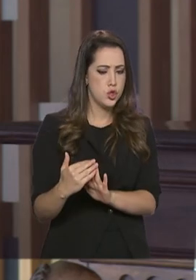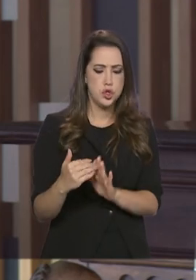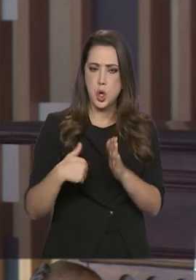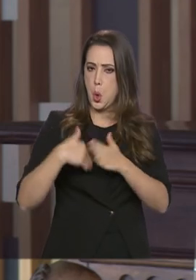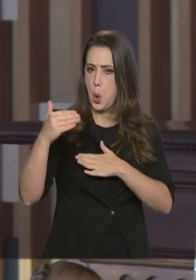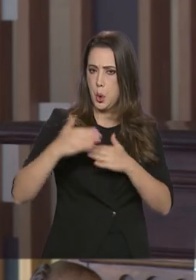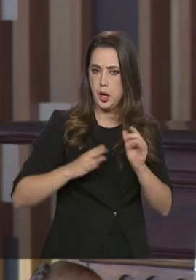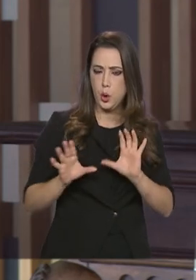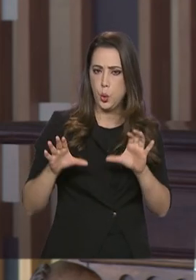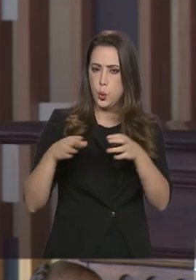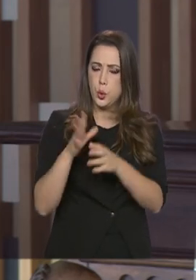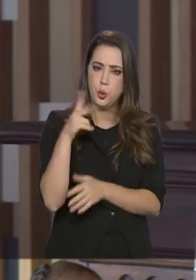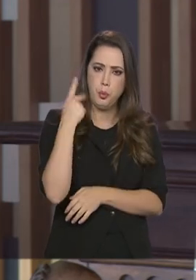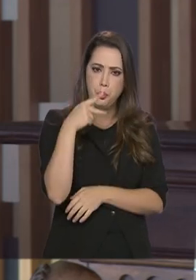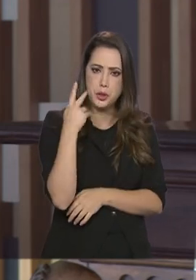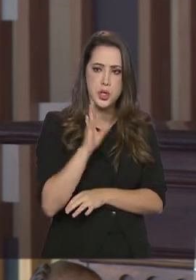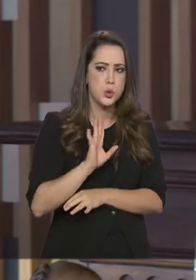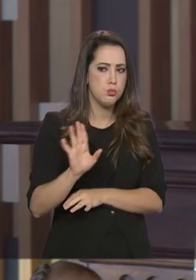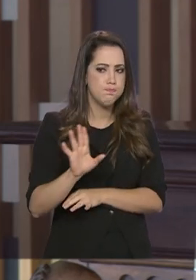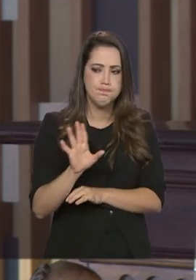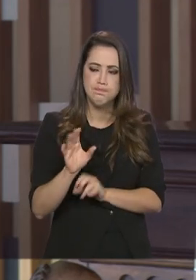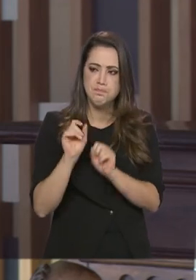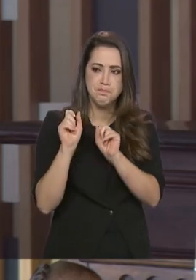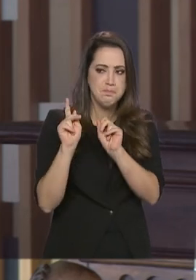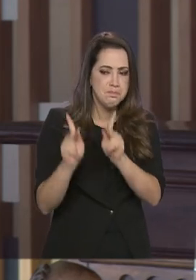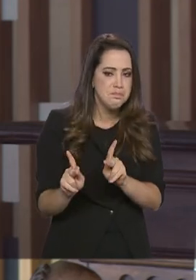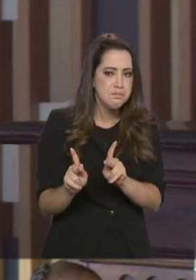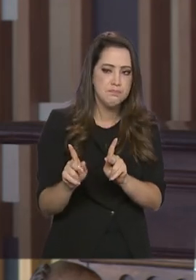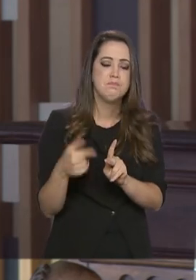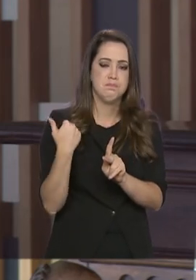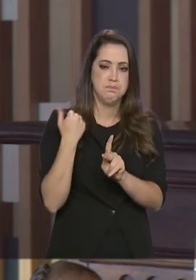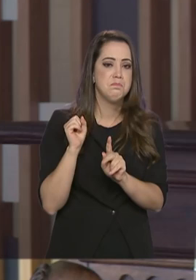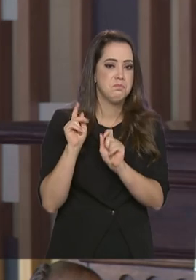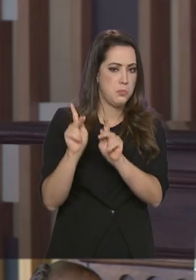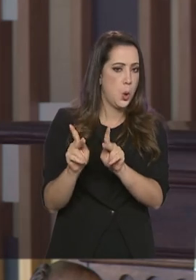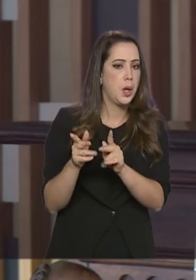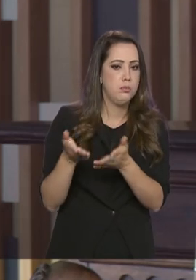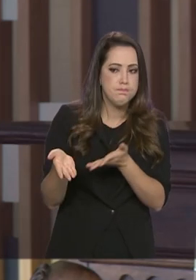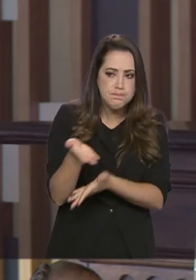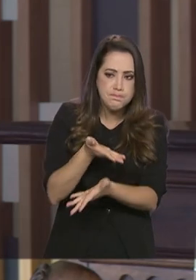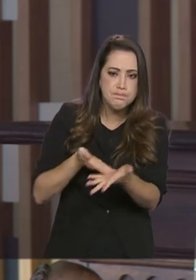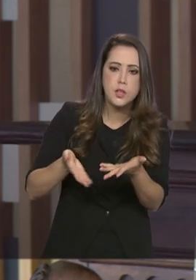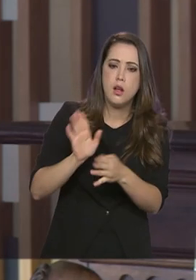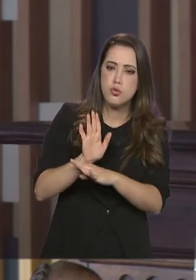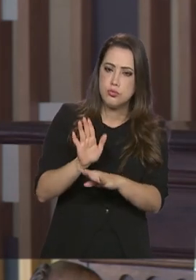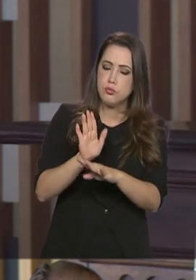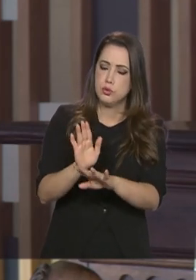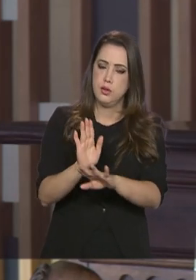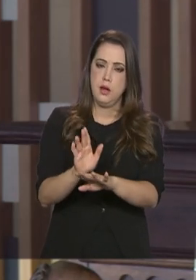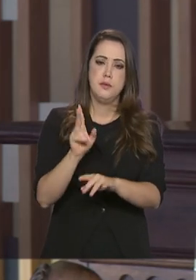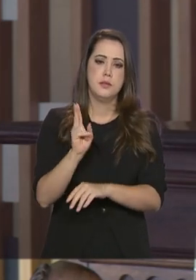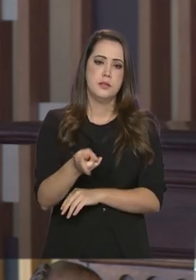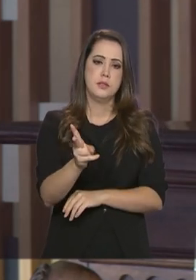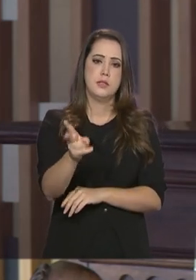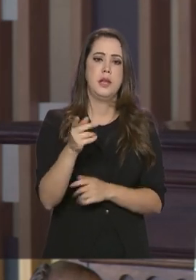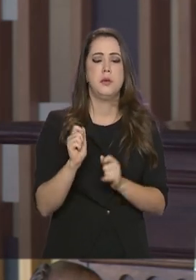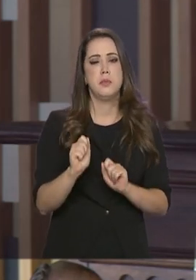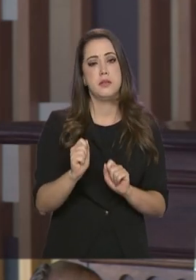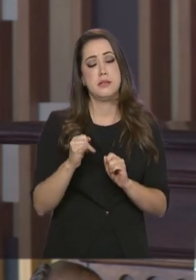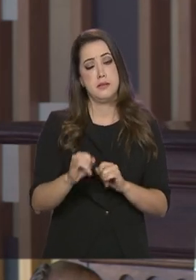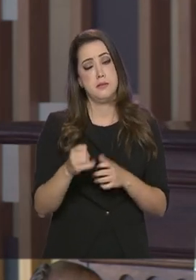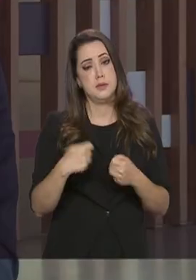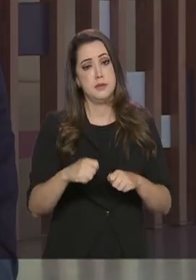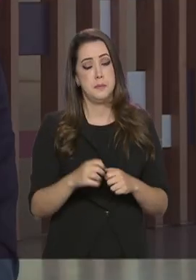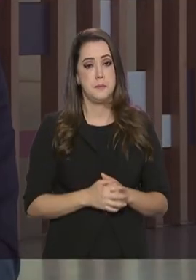da filiação, o quer que seja, nós atuávamos para ajudar a fazer os embarques, fazer as